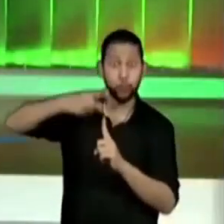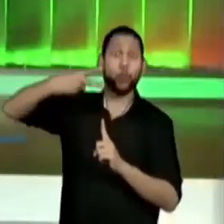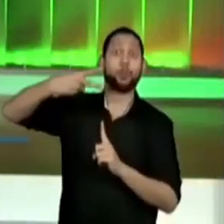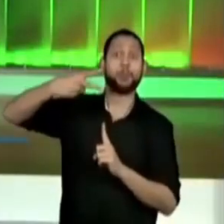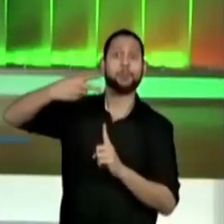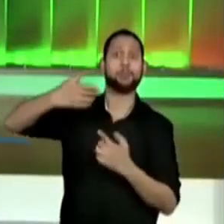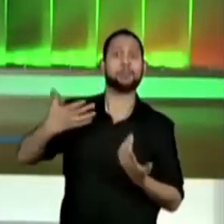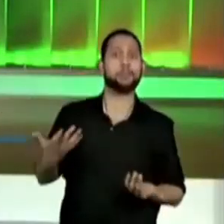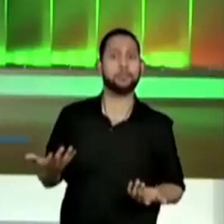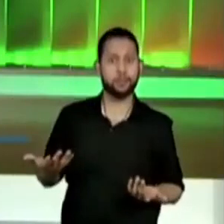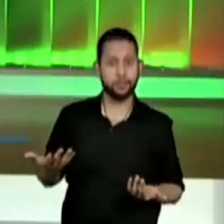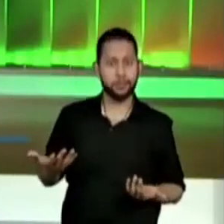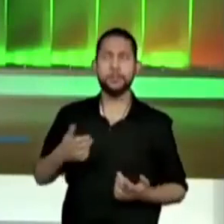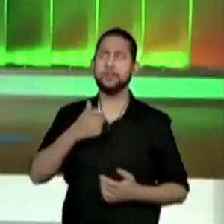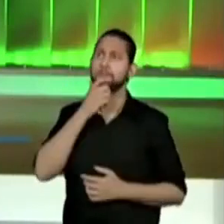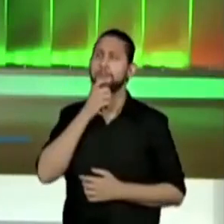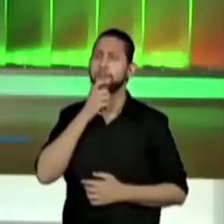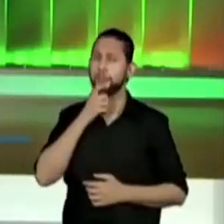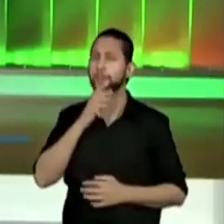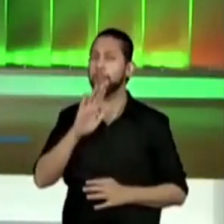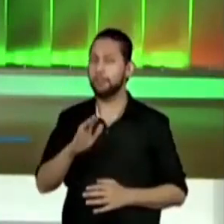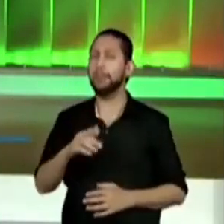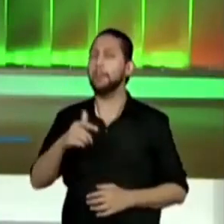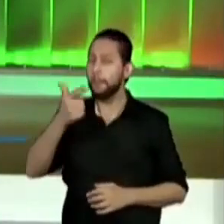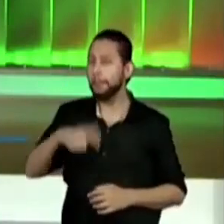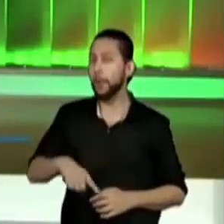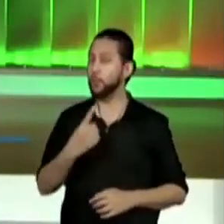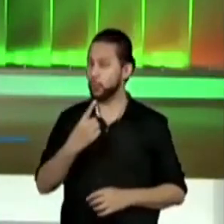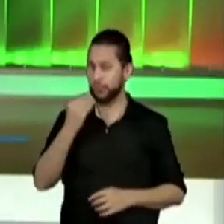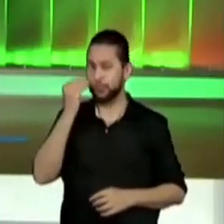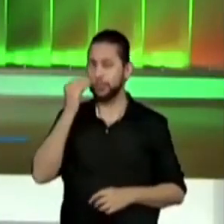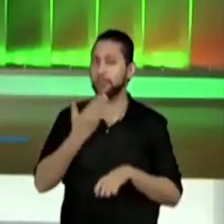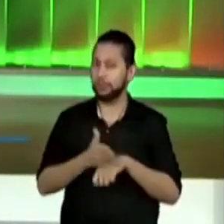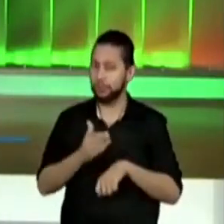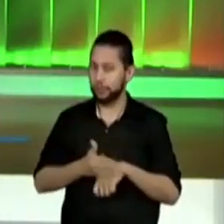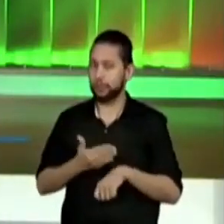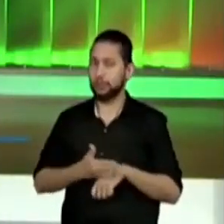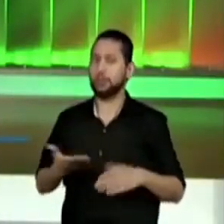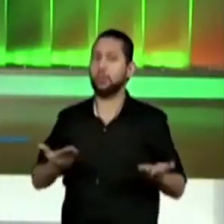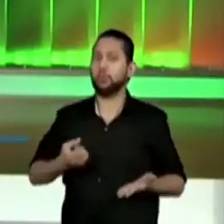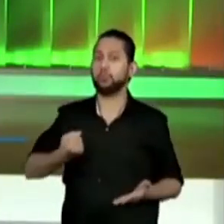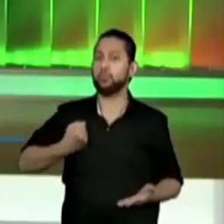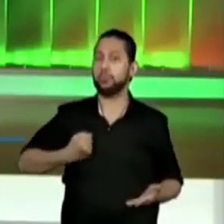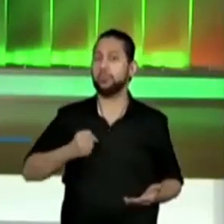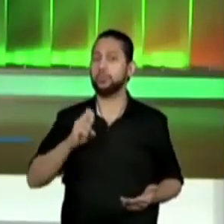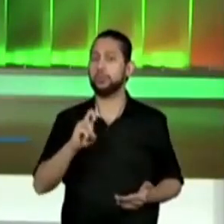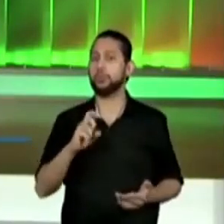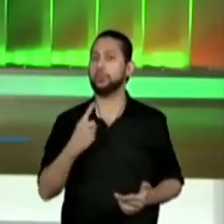Eu ainda não entendi. Vamos fazer mais uma. Assim você vai entender. Vamos lá.